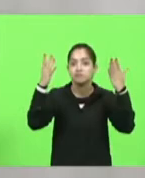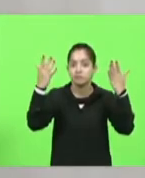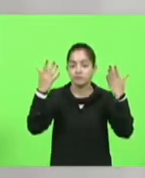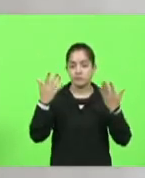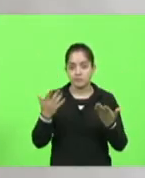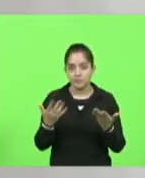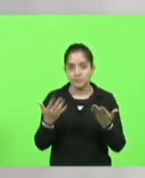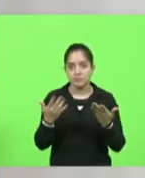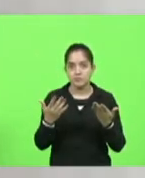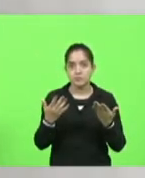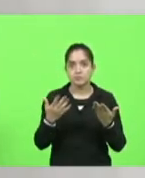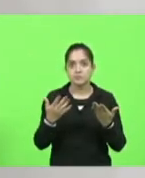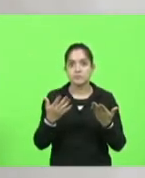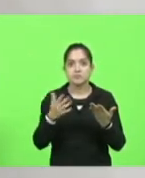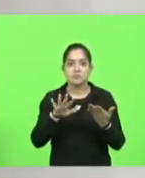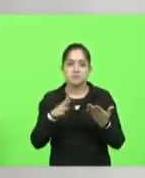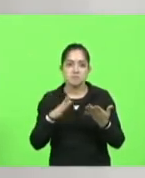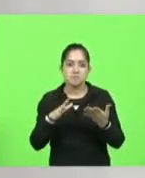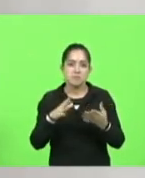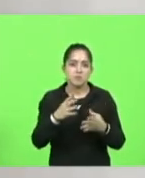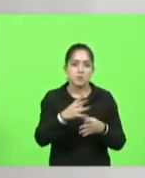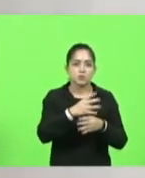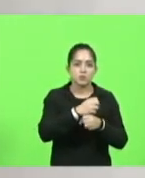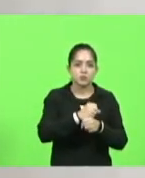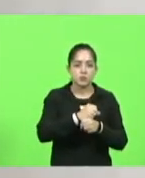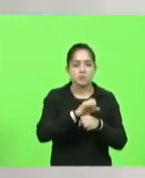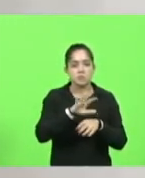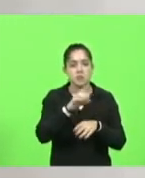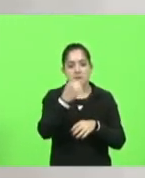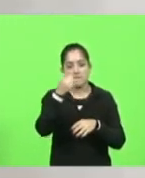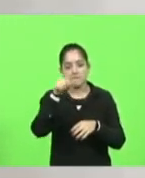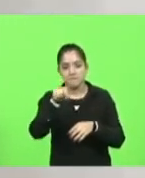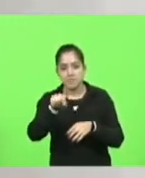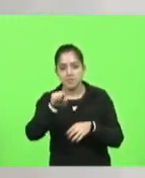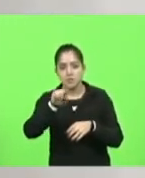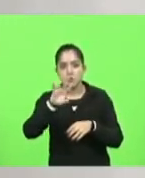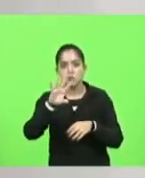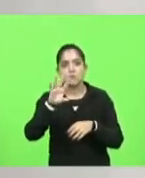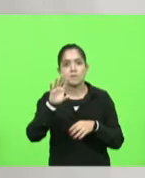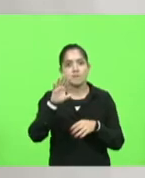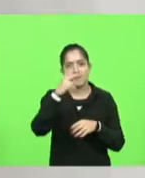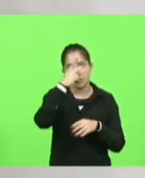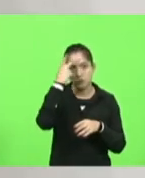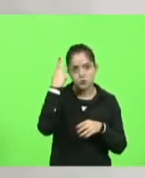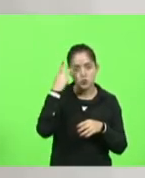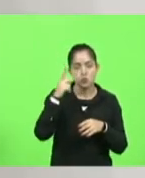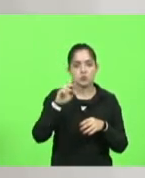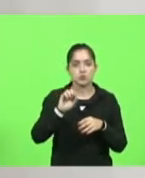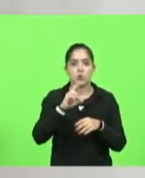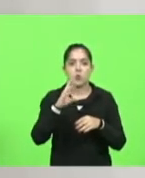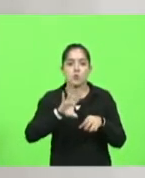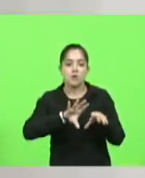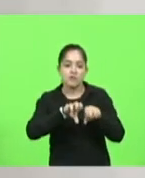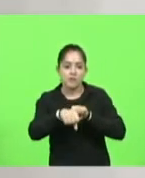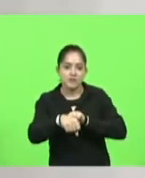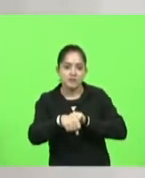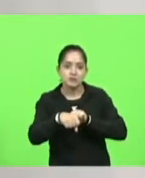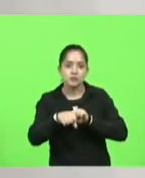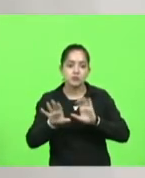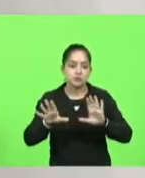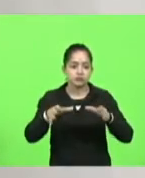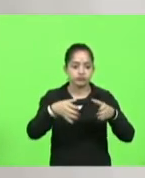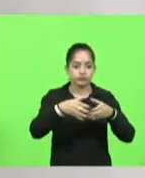a capacidade dela é para mil pessoas um evento uma formatura que reúna 500 pessoas